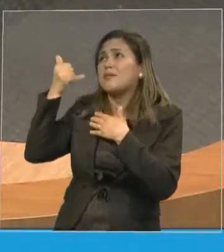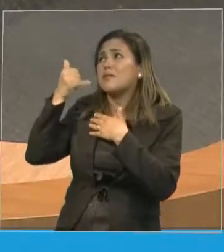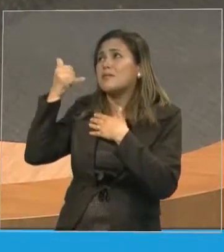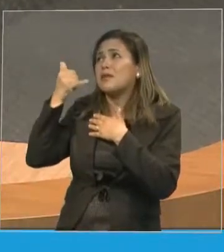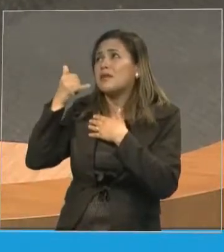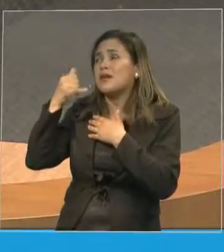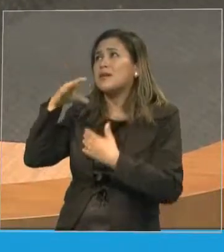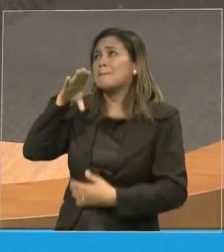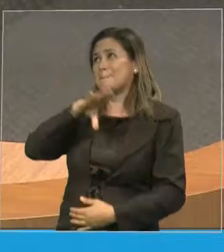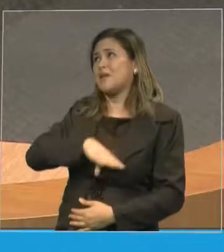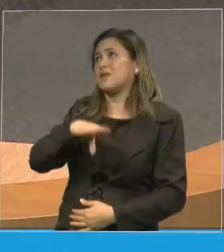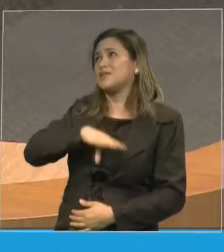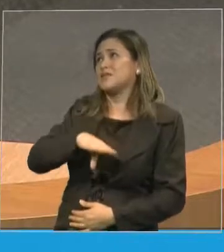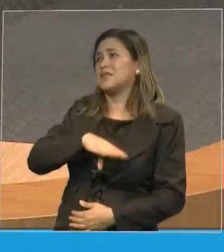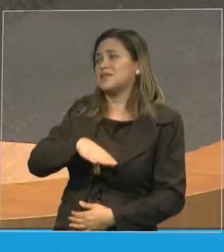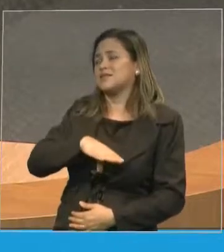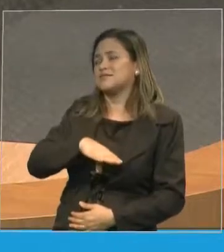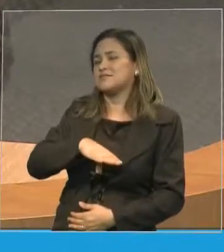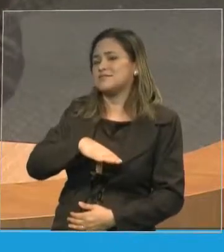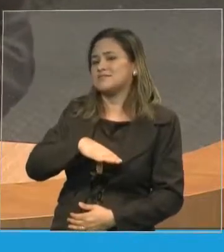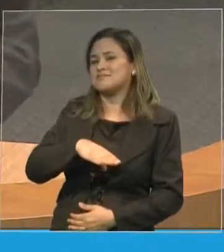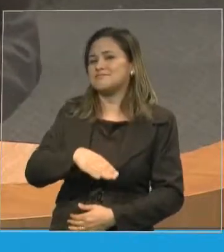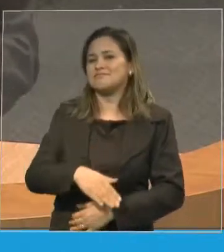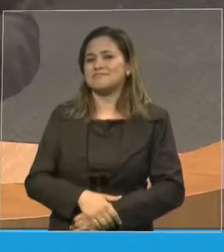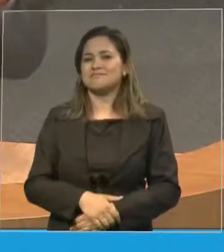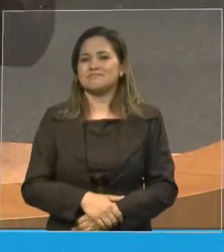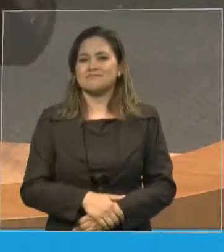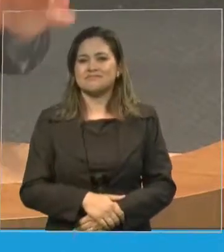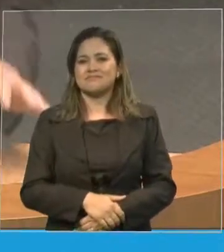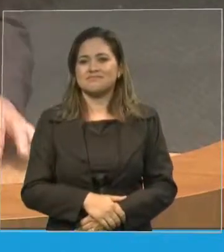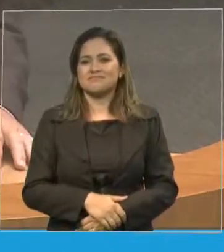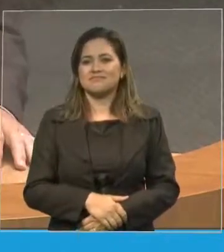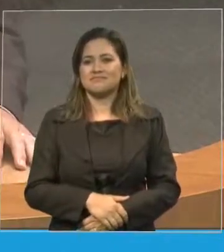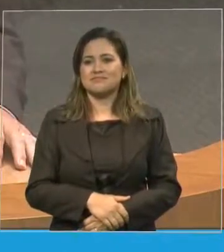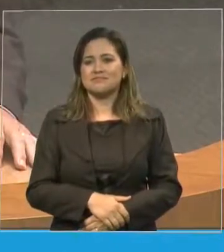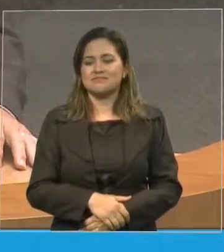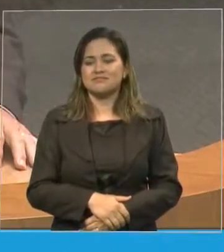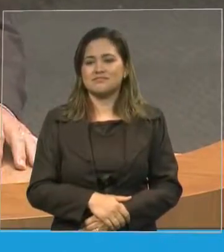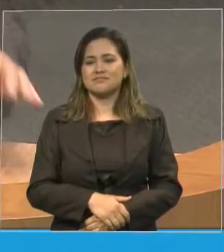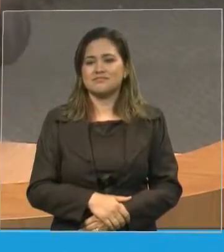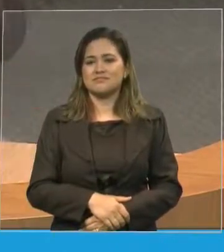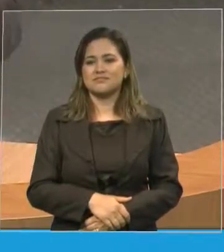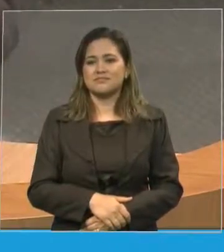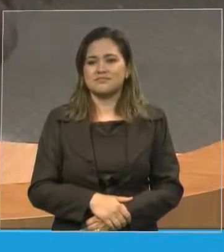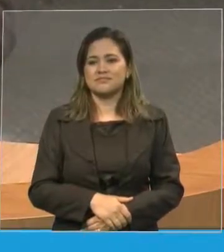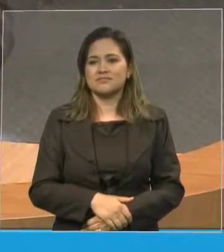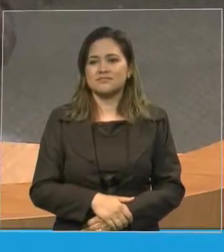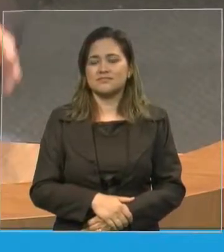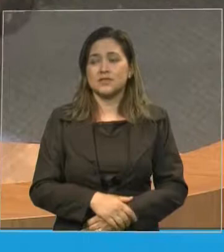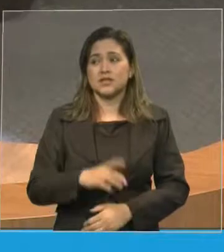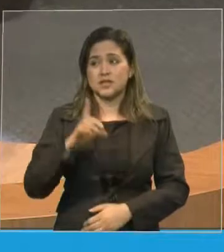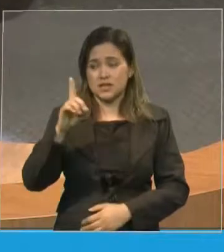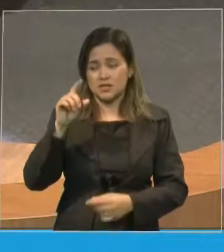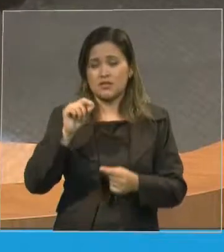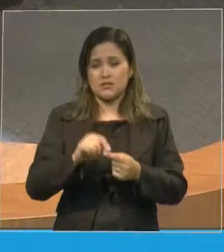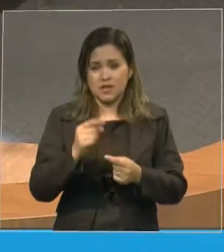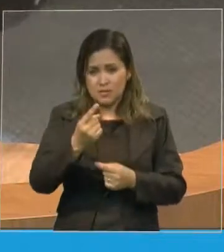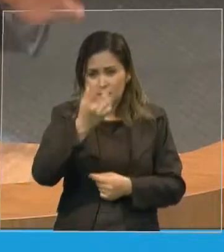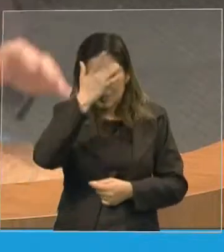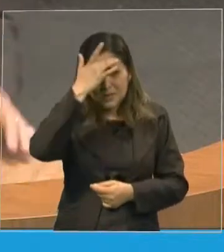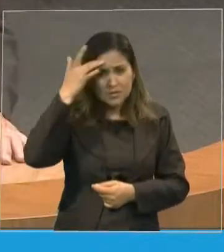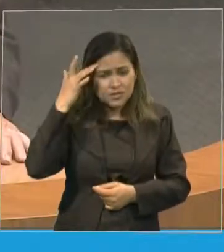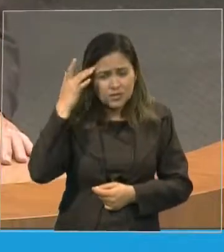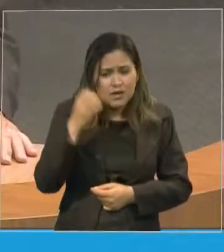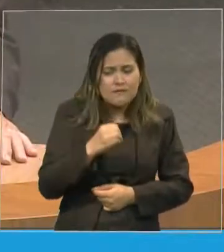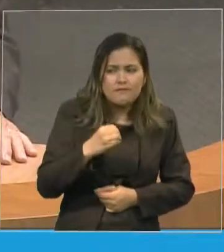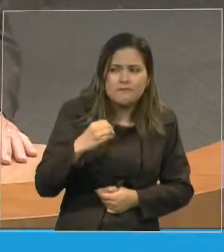português né Deus tira um homem de um continente e leva para outro